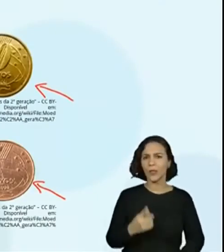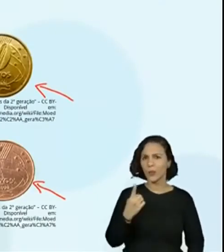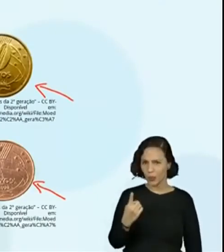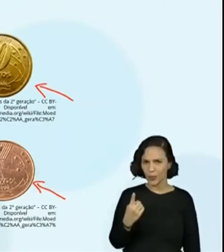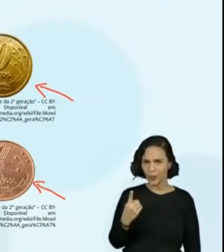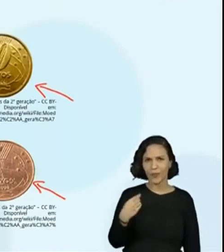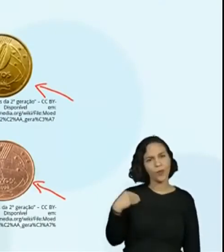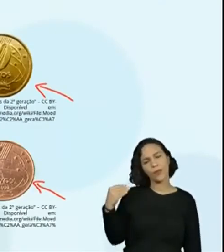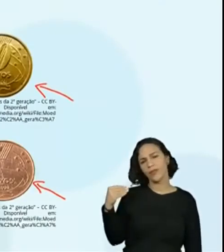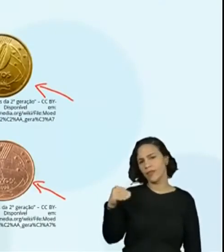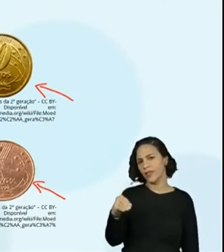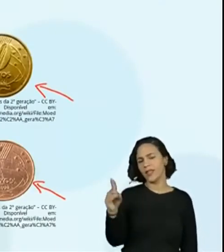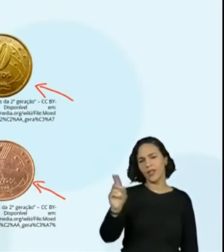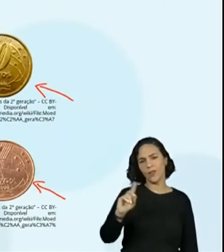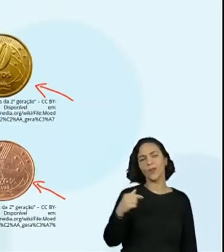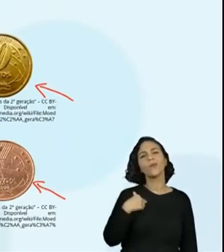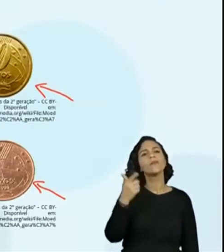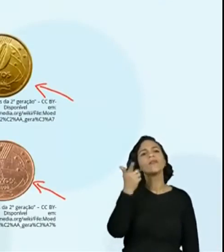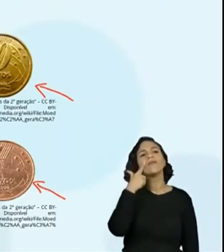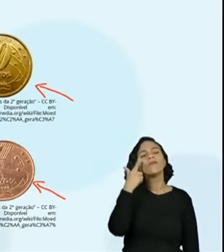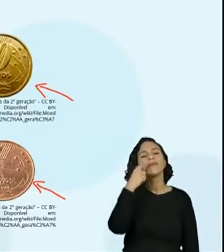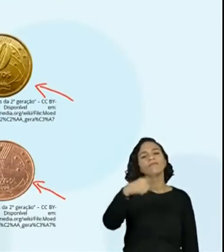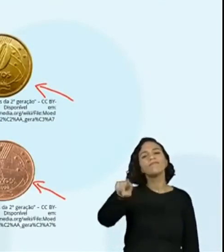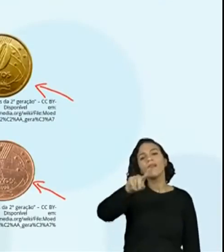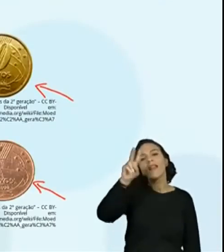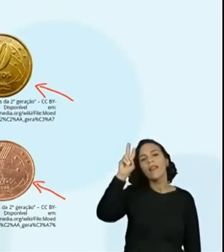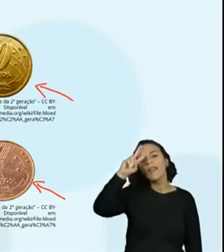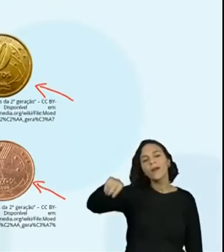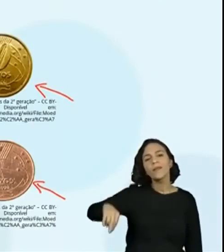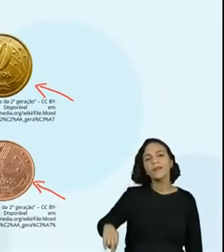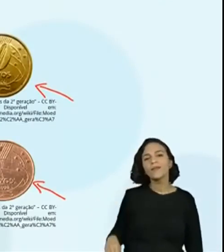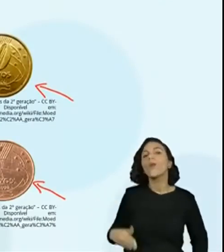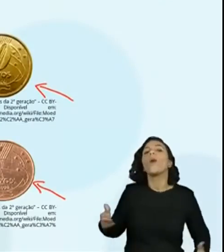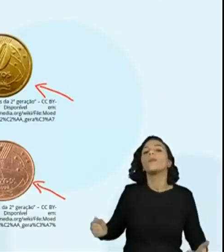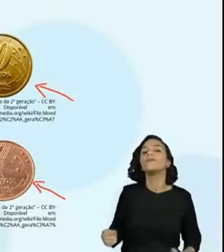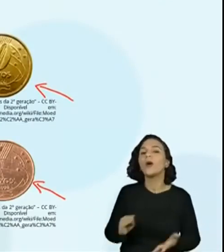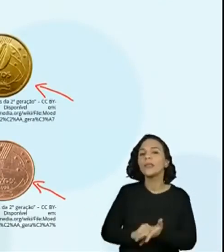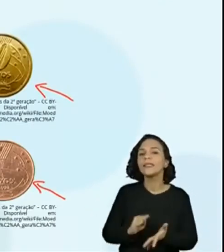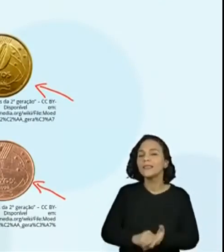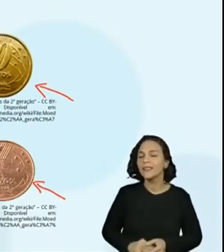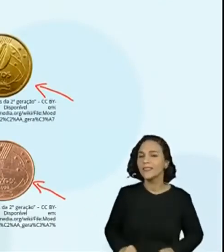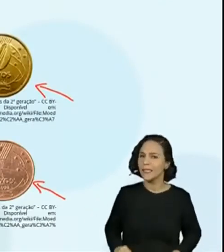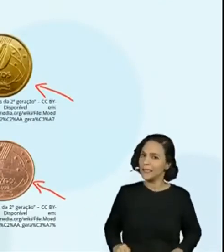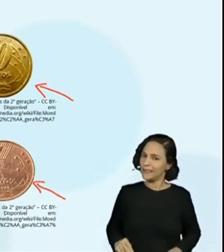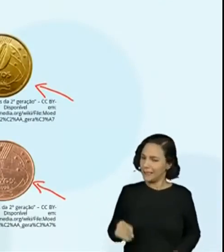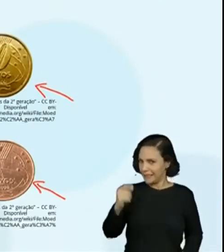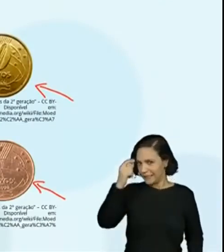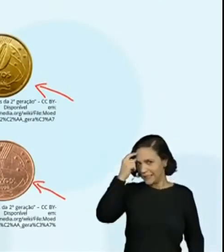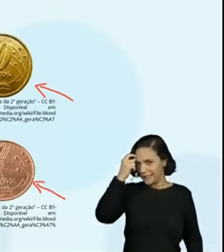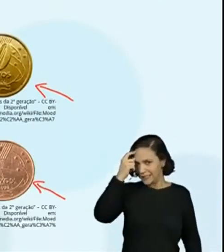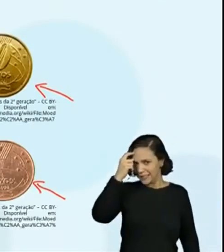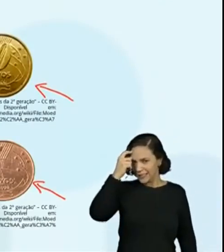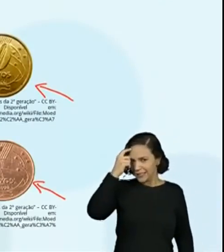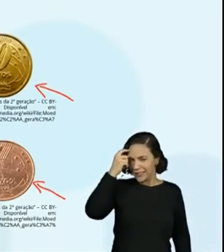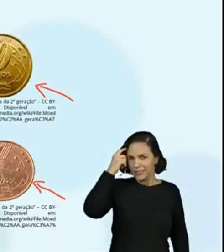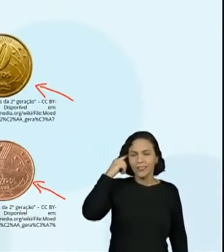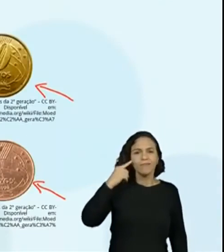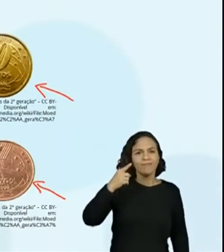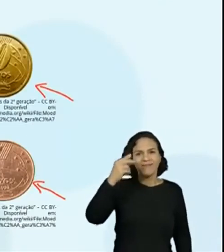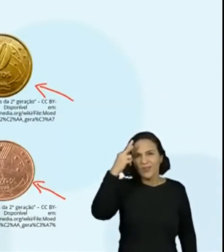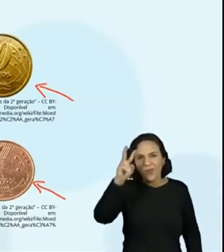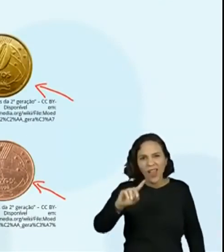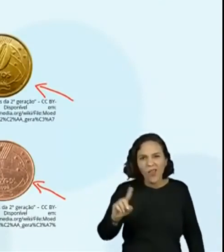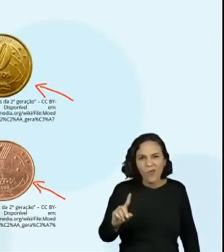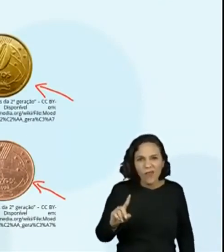coloquei e foi de propósito. Eu quero ver se os alunos se lembram dessa moeda que está faltando aqui. Ai, deles, vocês